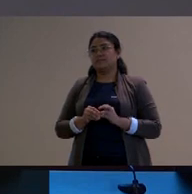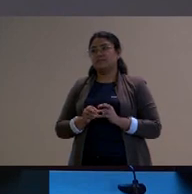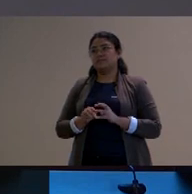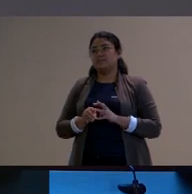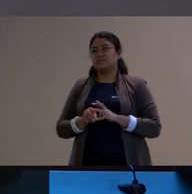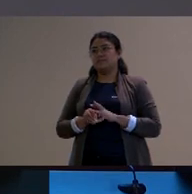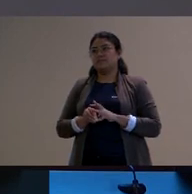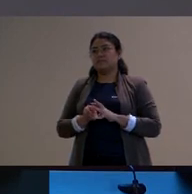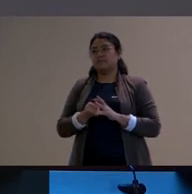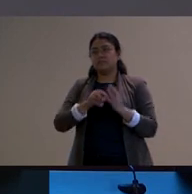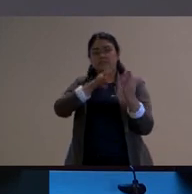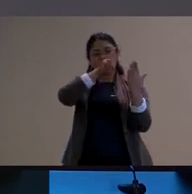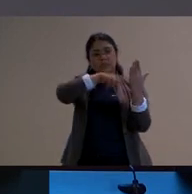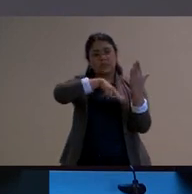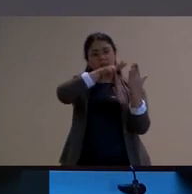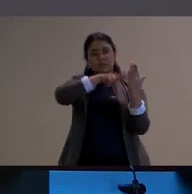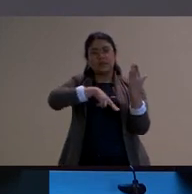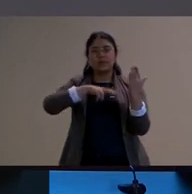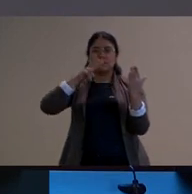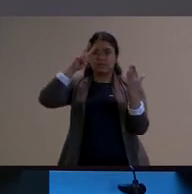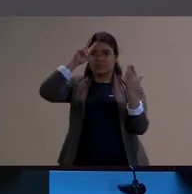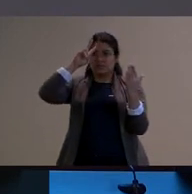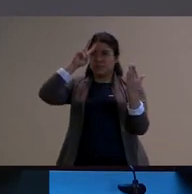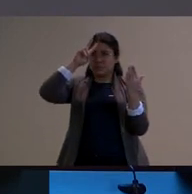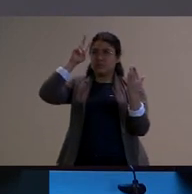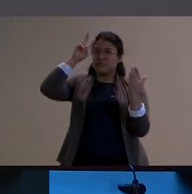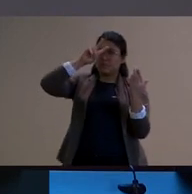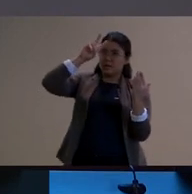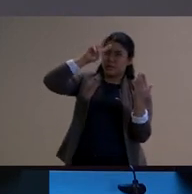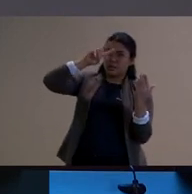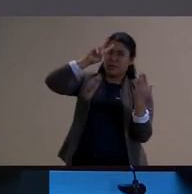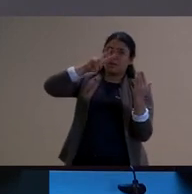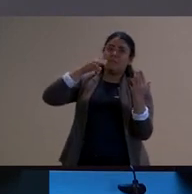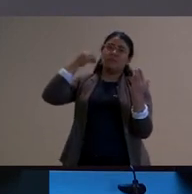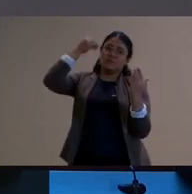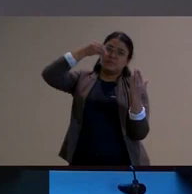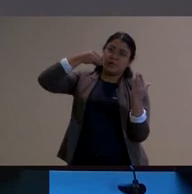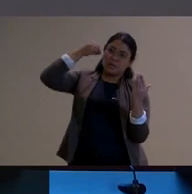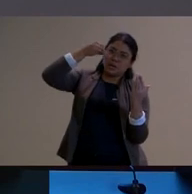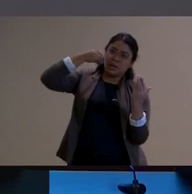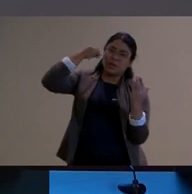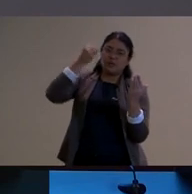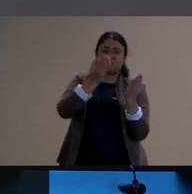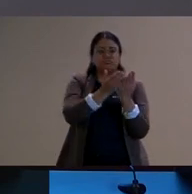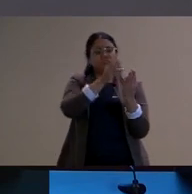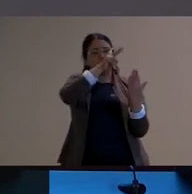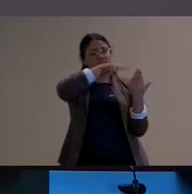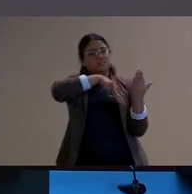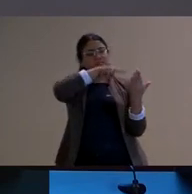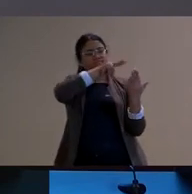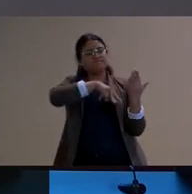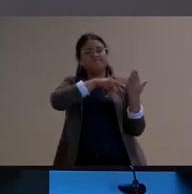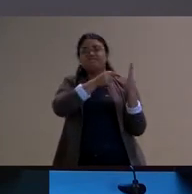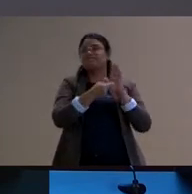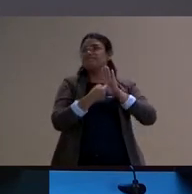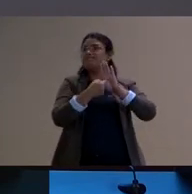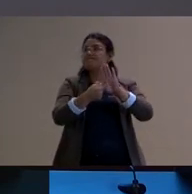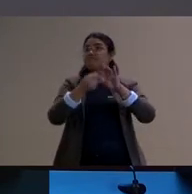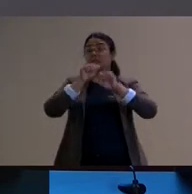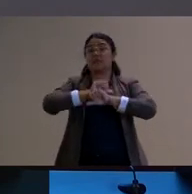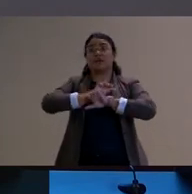memórias da infância que ele retoma nesse livro fica muito evidente também